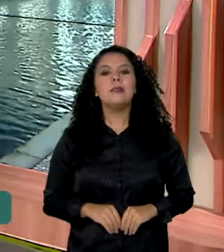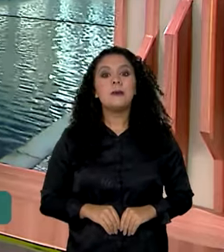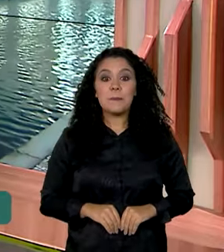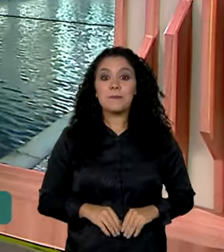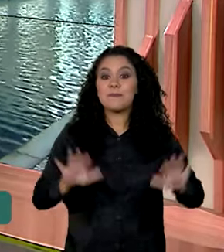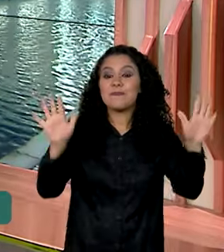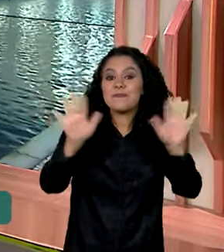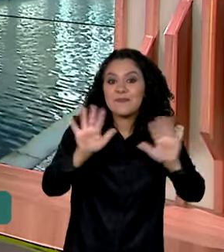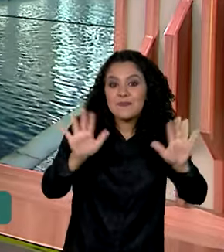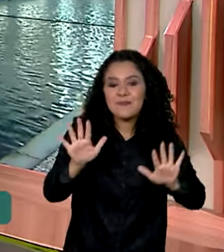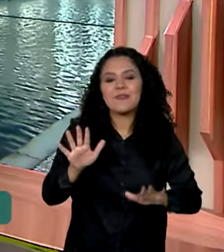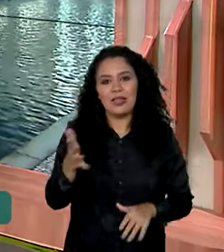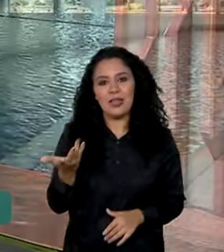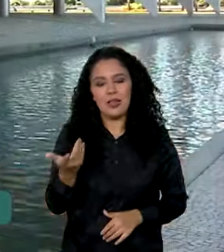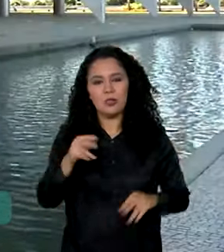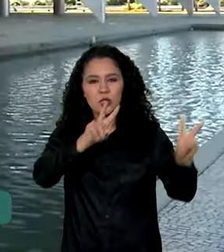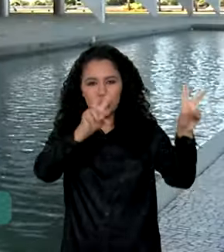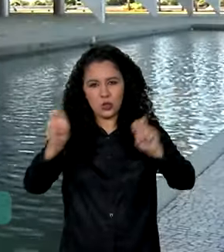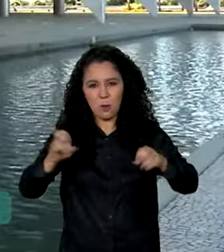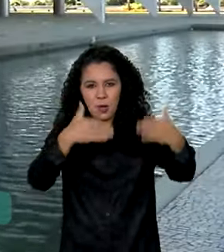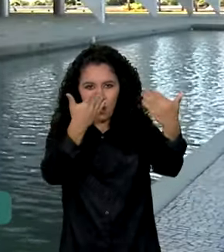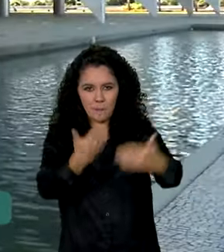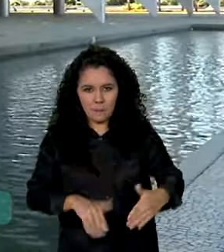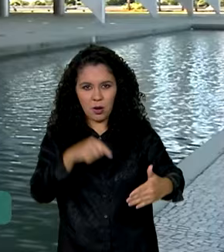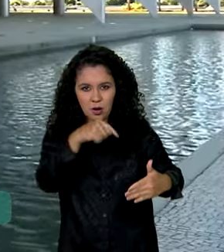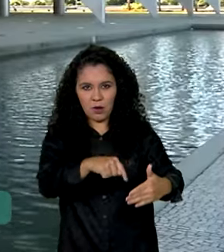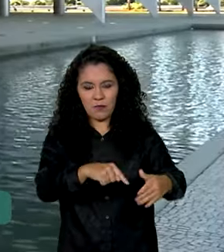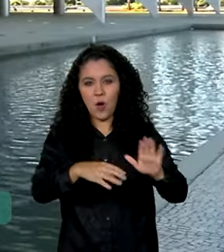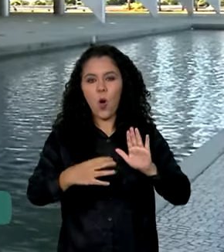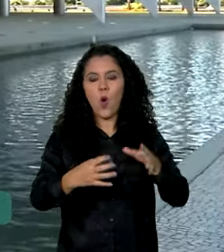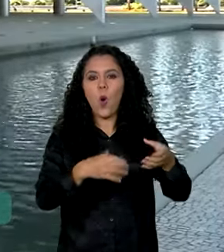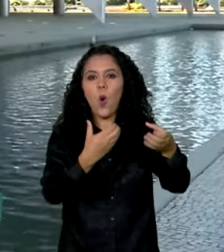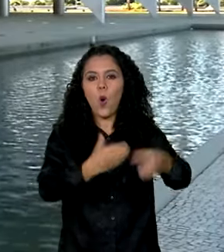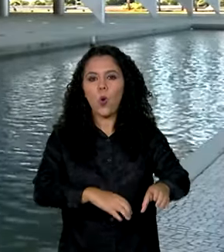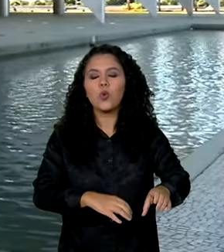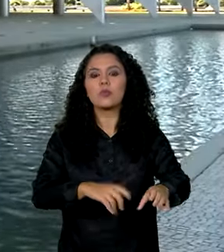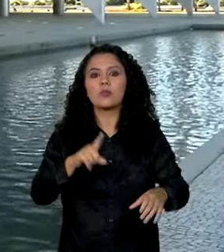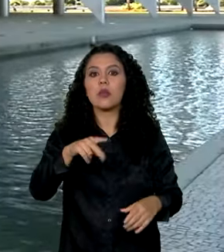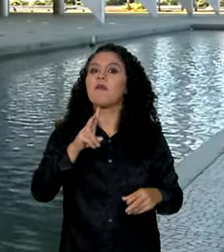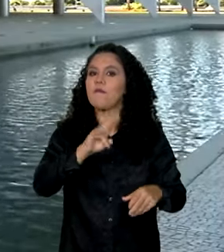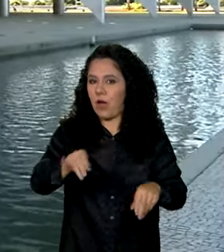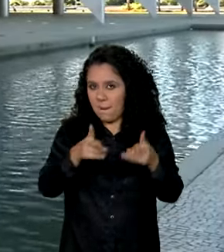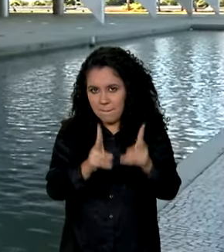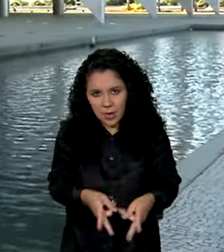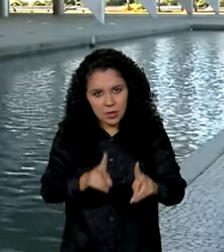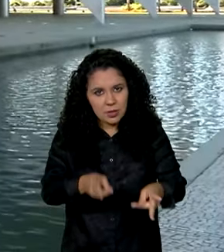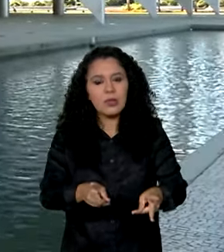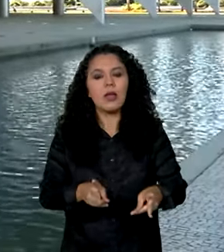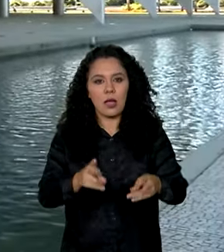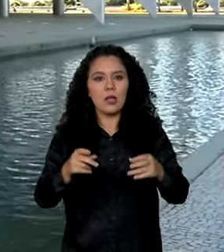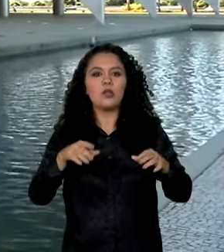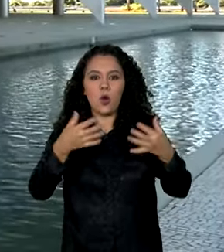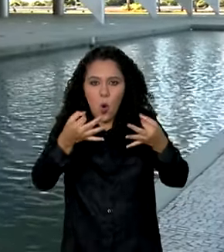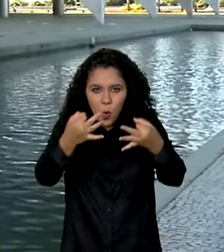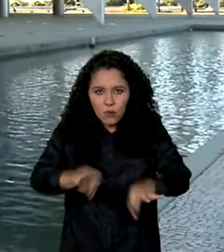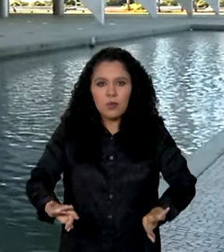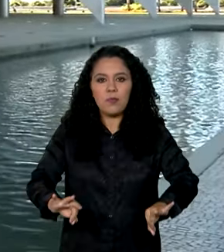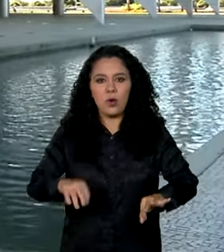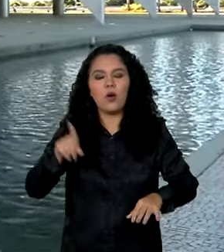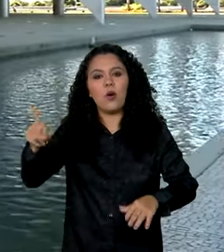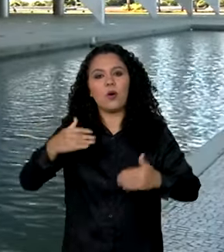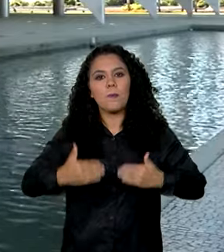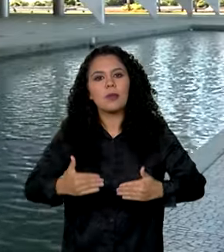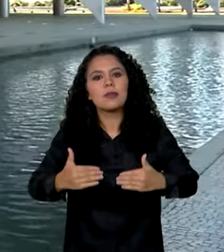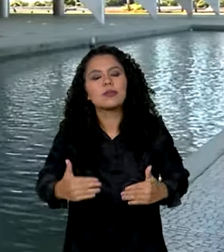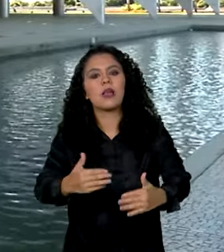Oi, Vanessa. Pois é, olha, as provas do concurso público nacional unificado estão mantidas. Essas informações foram confirmadas pelo Ministério da